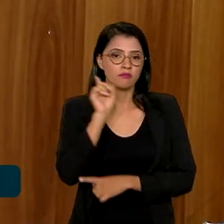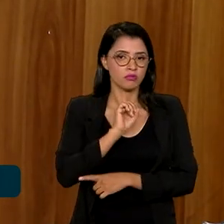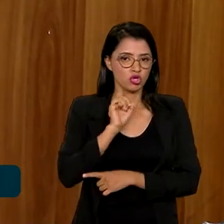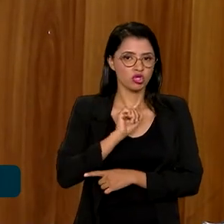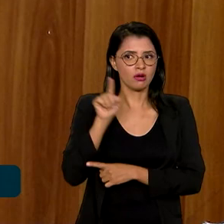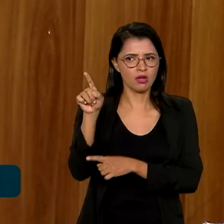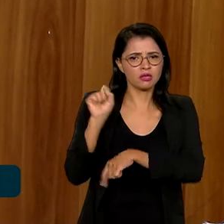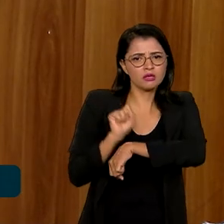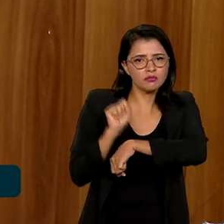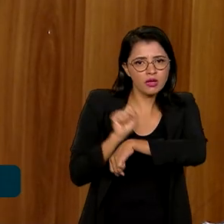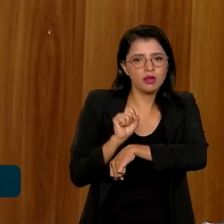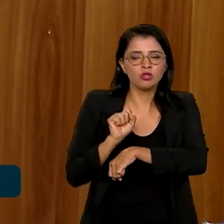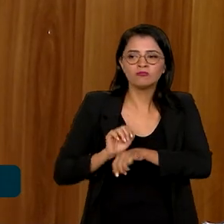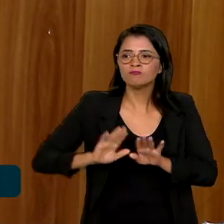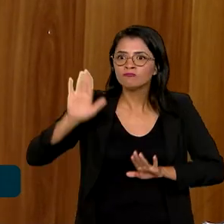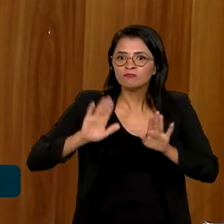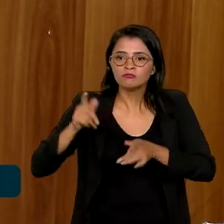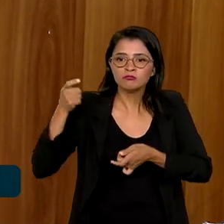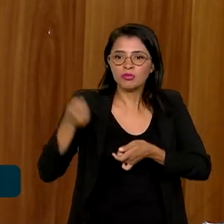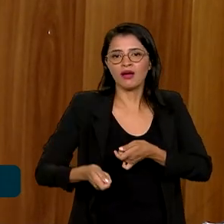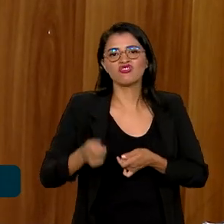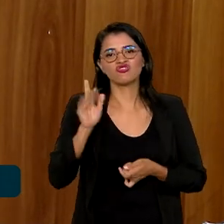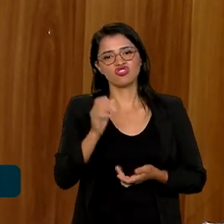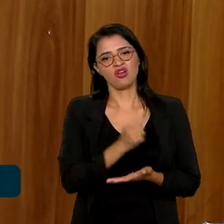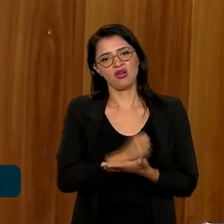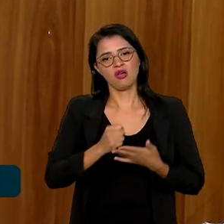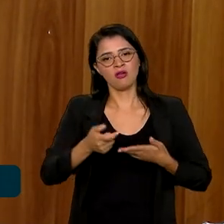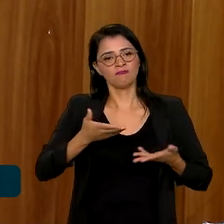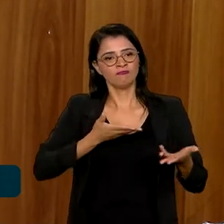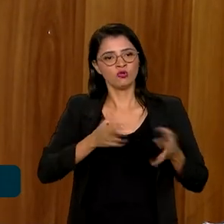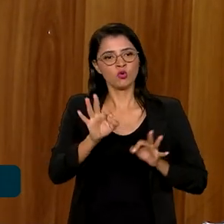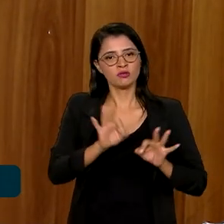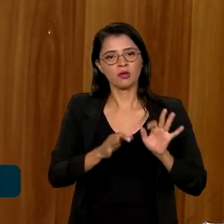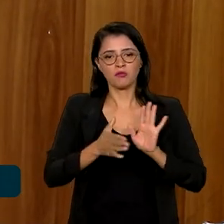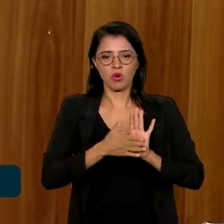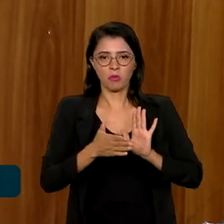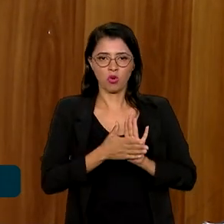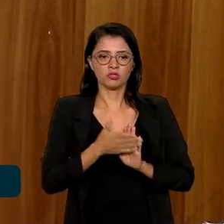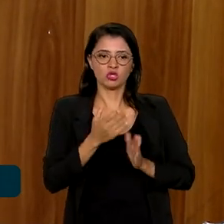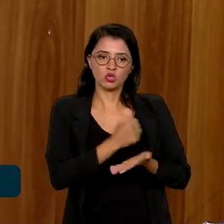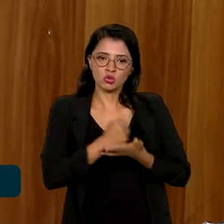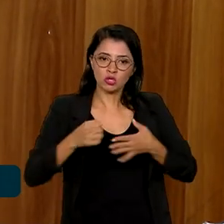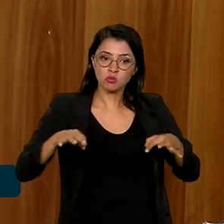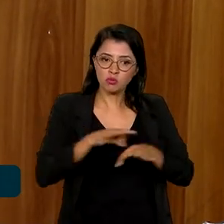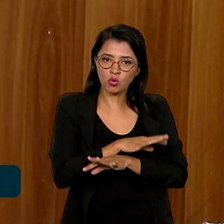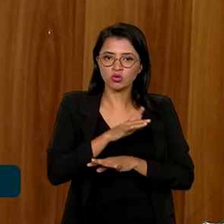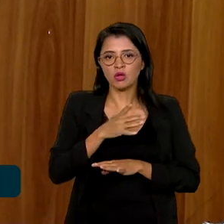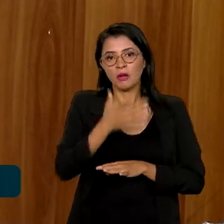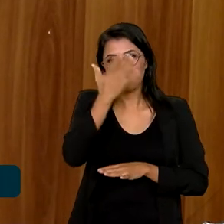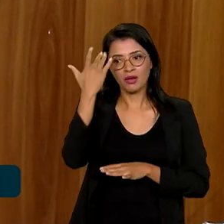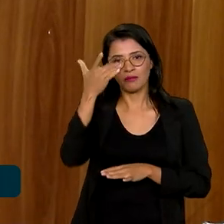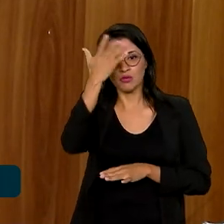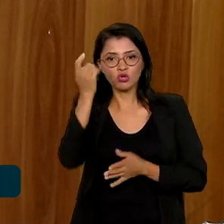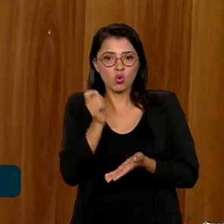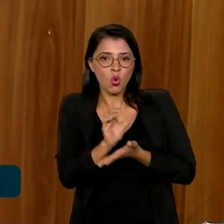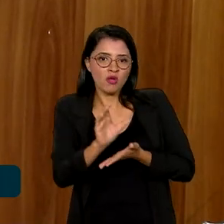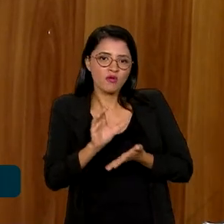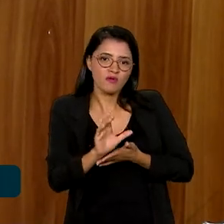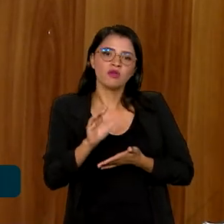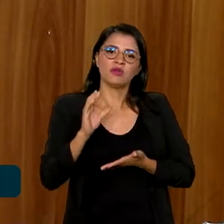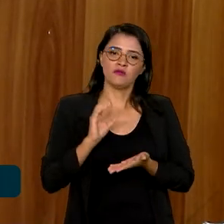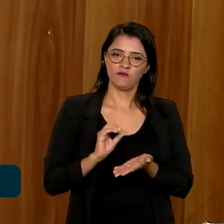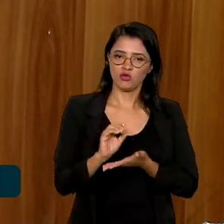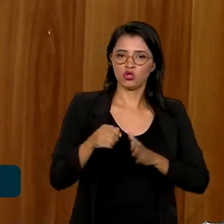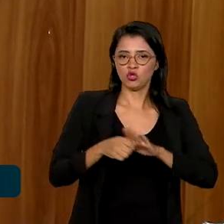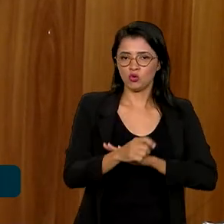aguardada para ser leiloada e nós finalmente temos um contrato equilibrado, uma proposta de contrato equilibrado para que os investidores venham. E possivelmente em dezembro ainda,